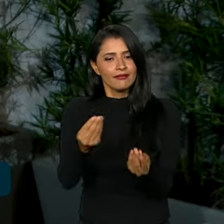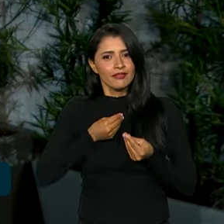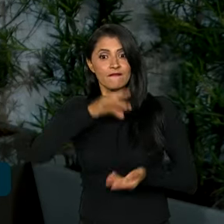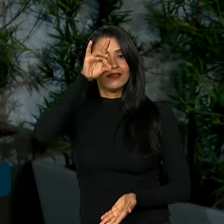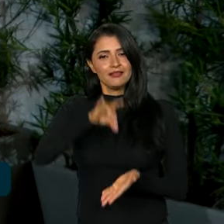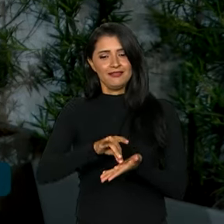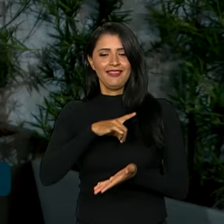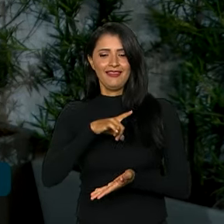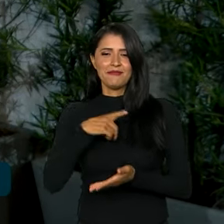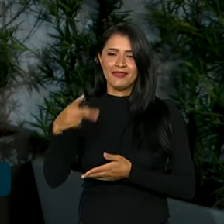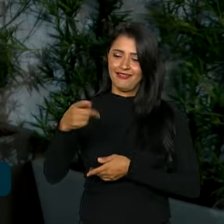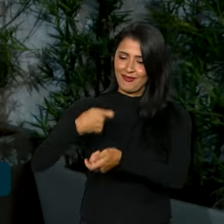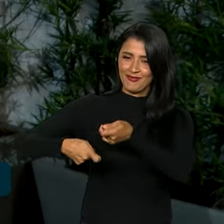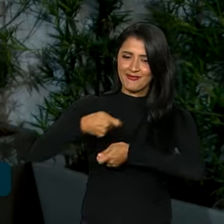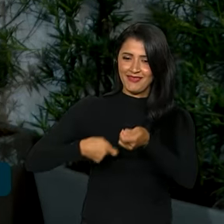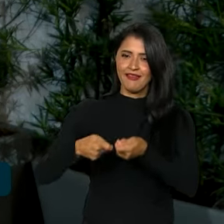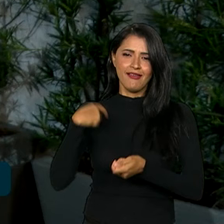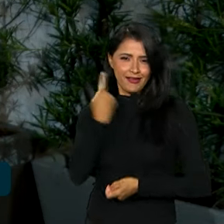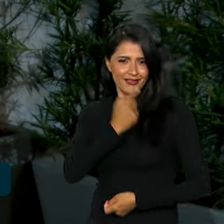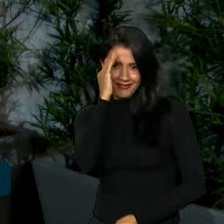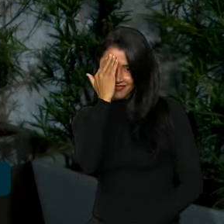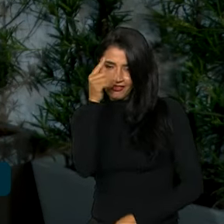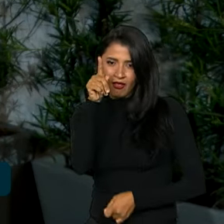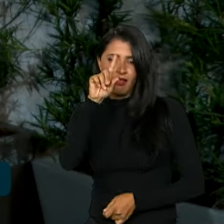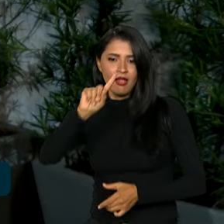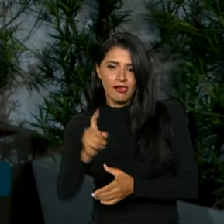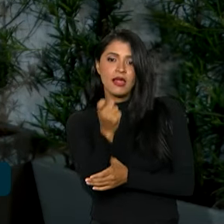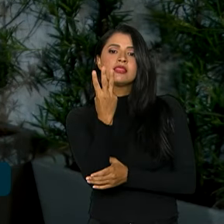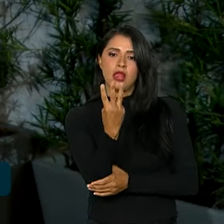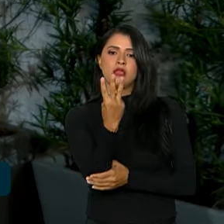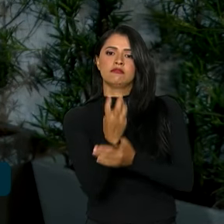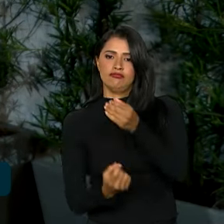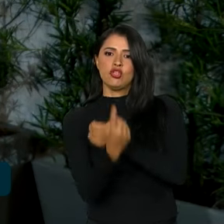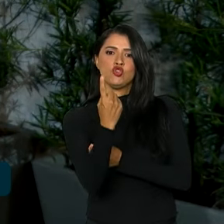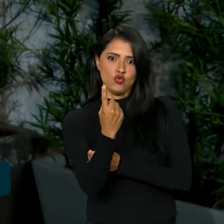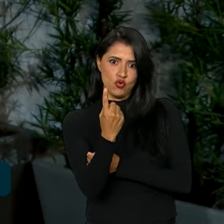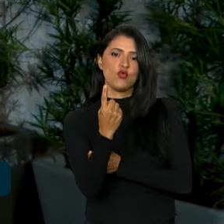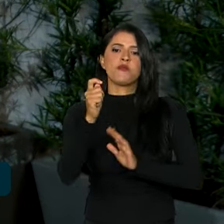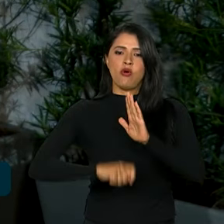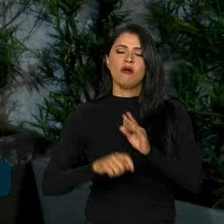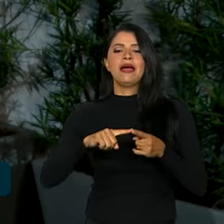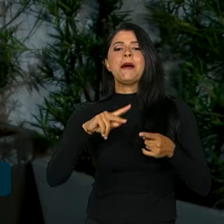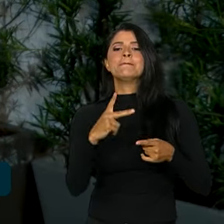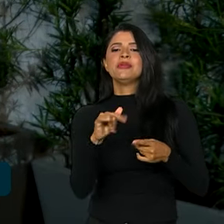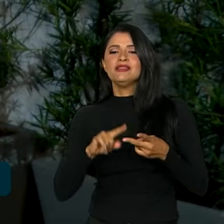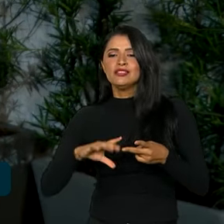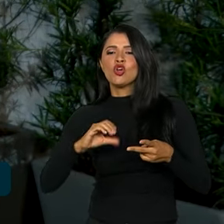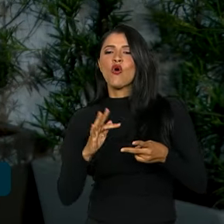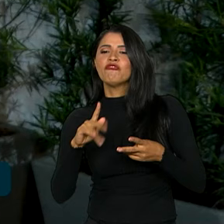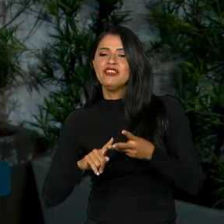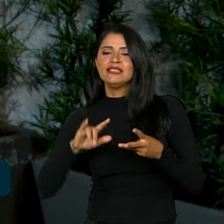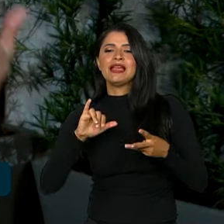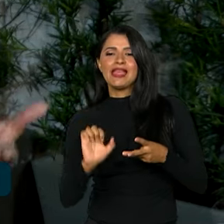eficiência pra economia. Então, pra gente entender, ela unifica três impostos federais, PIS, COFINS e IPI, numa única